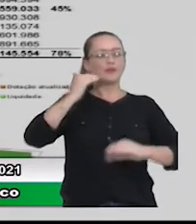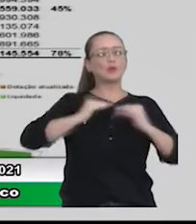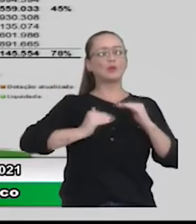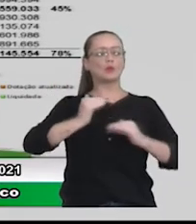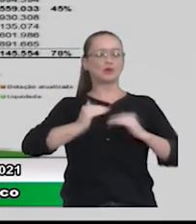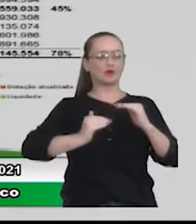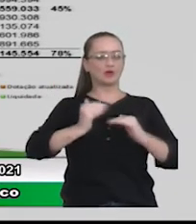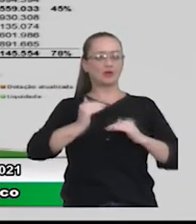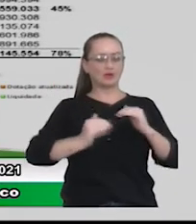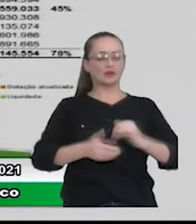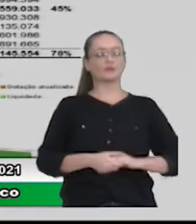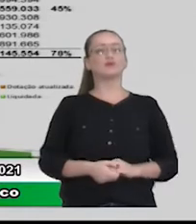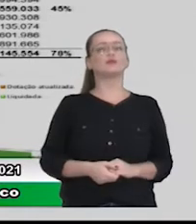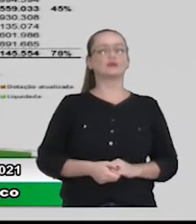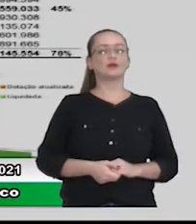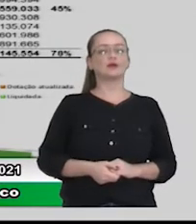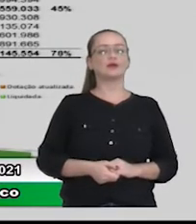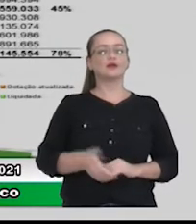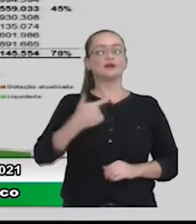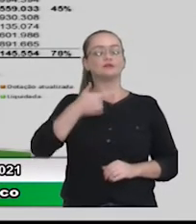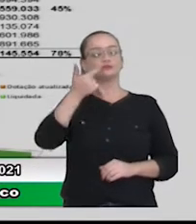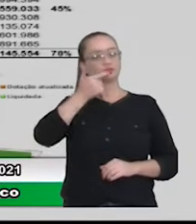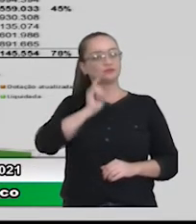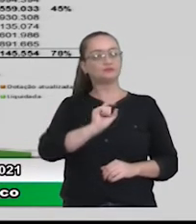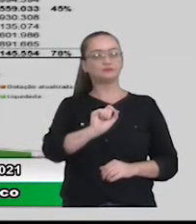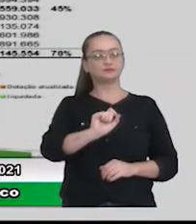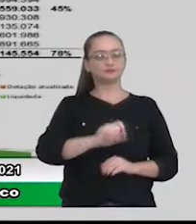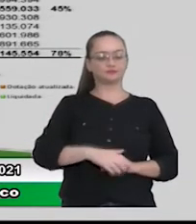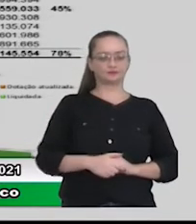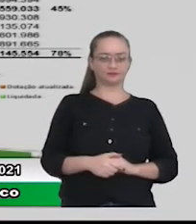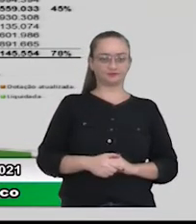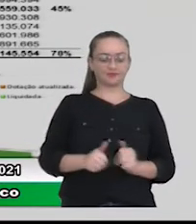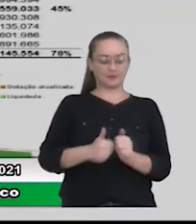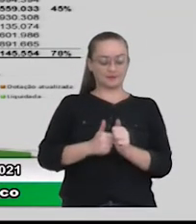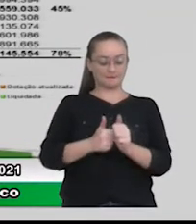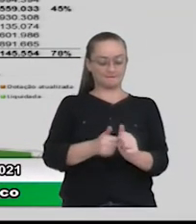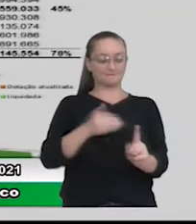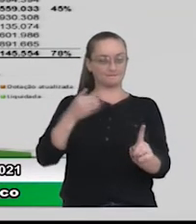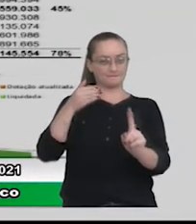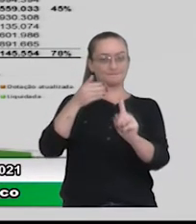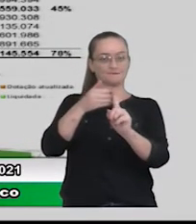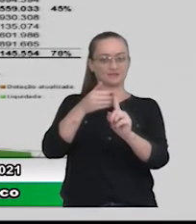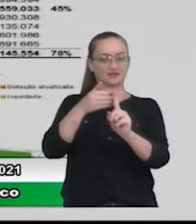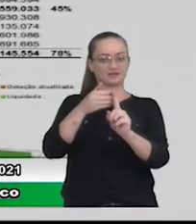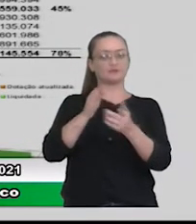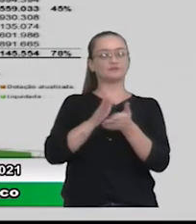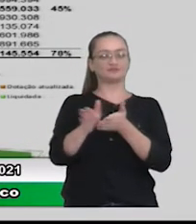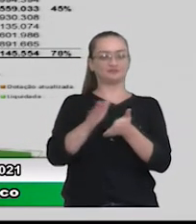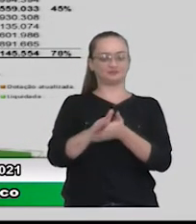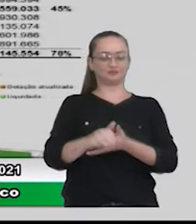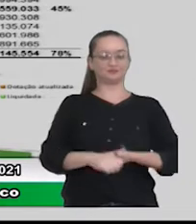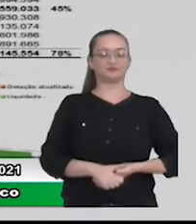das contas e conseguiu acompanhar a meta de despesa.